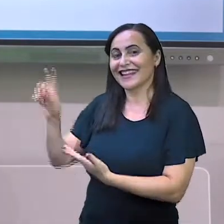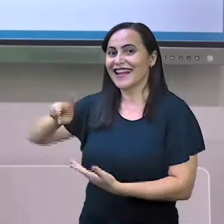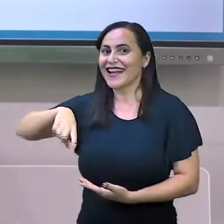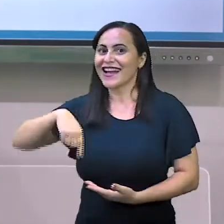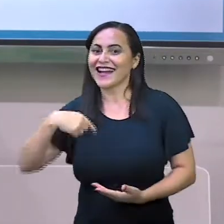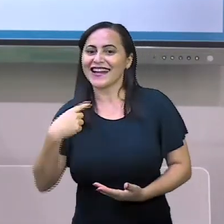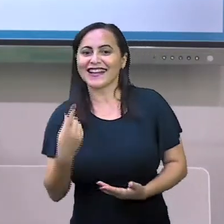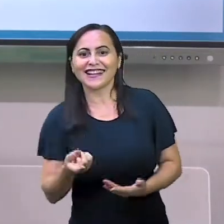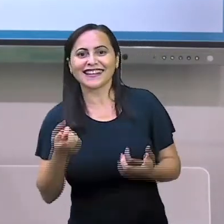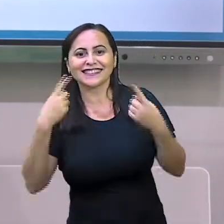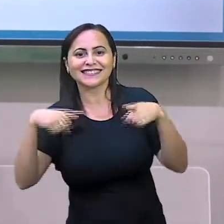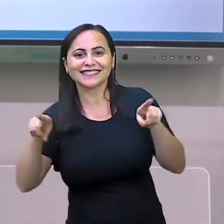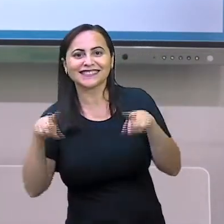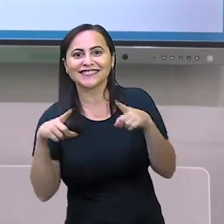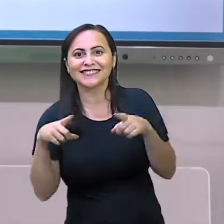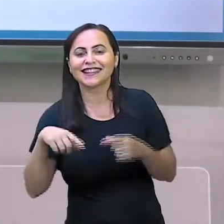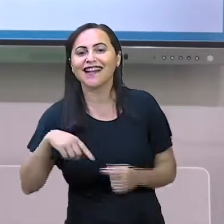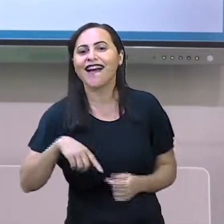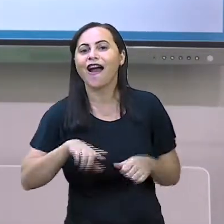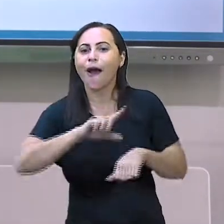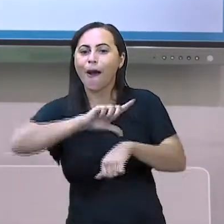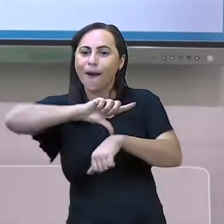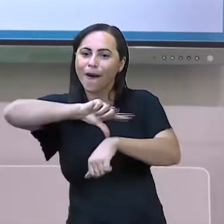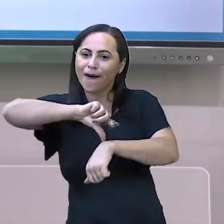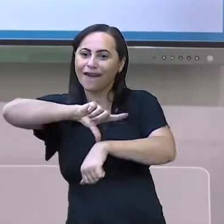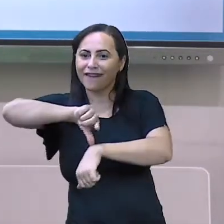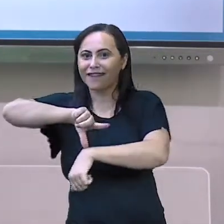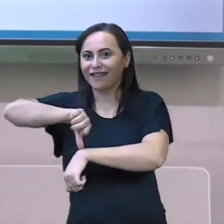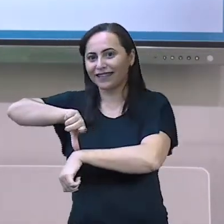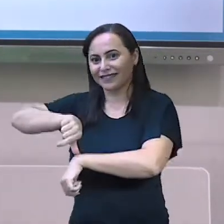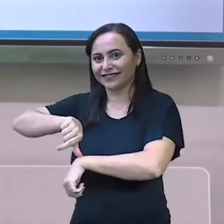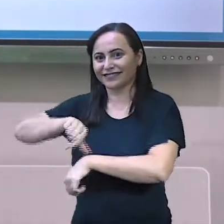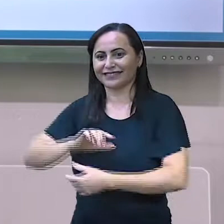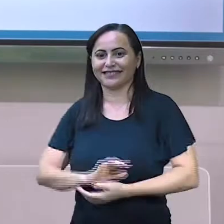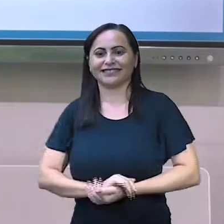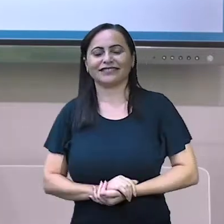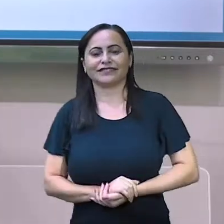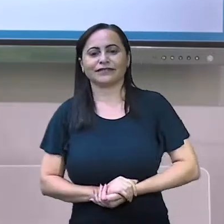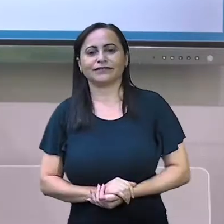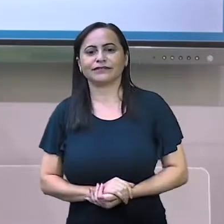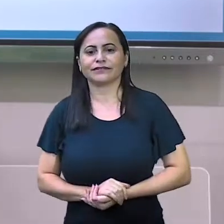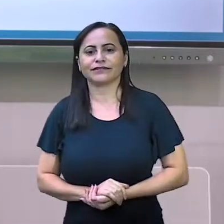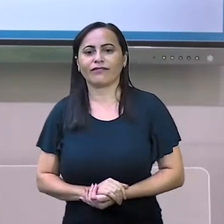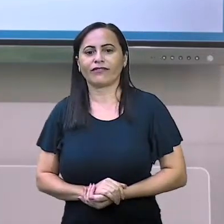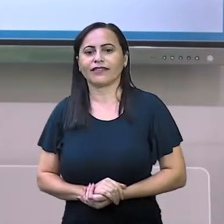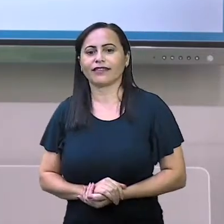relógio vamos dançar criançada